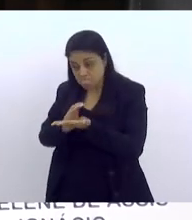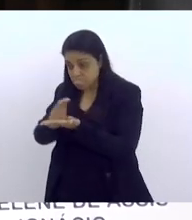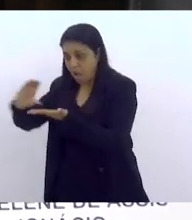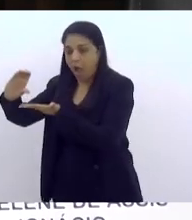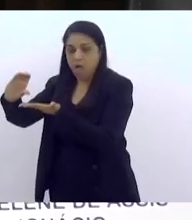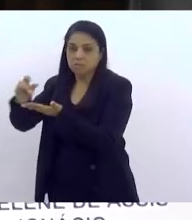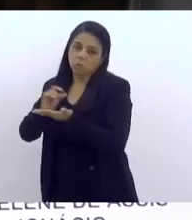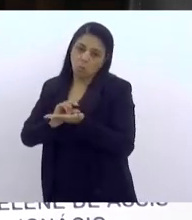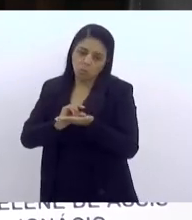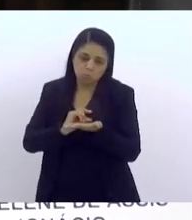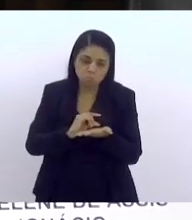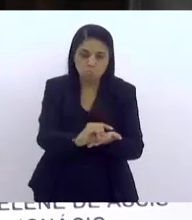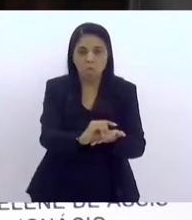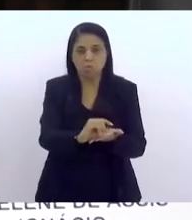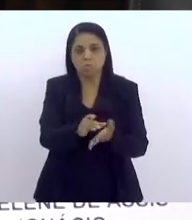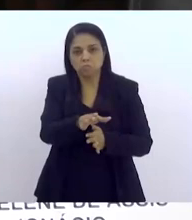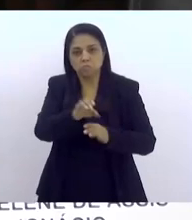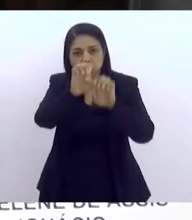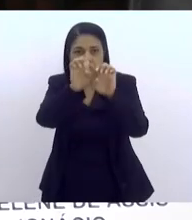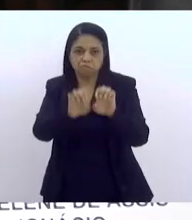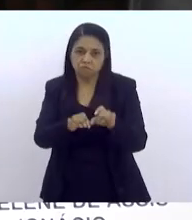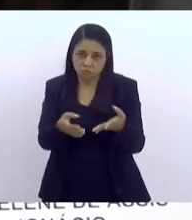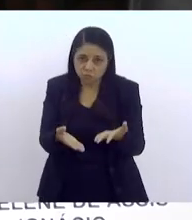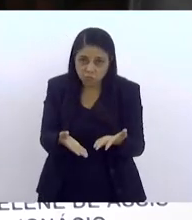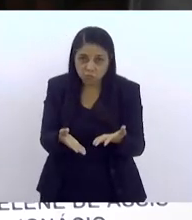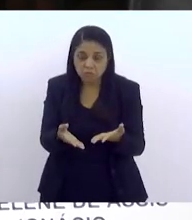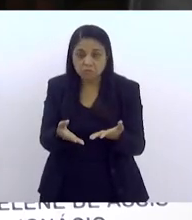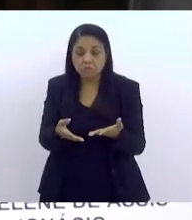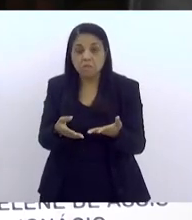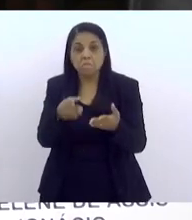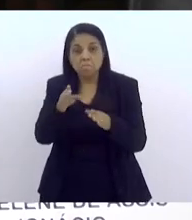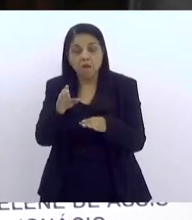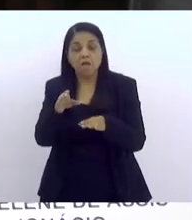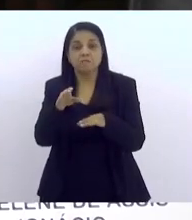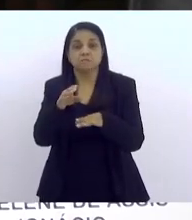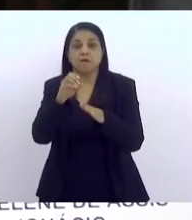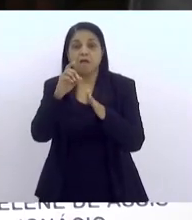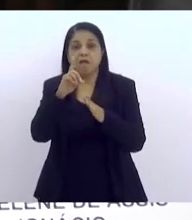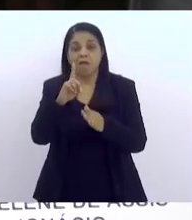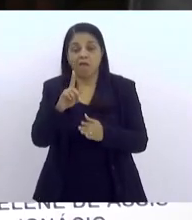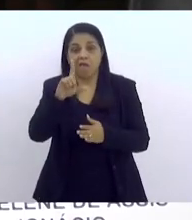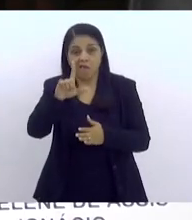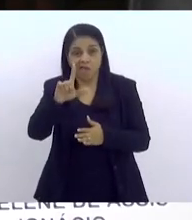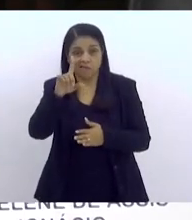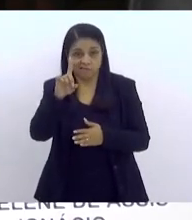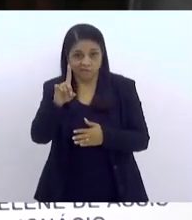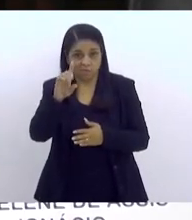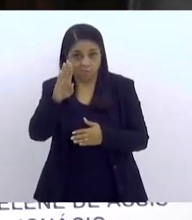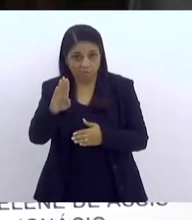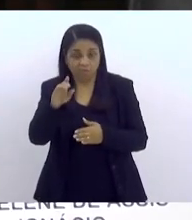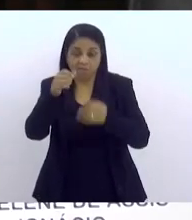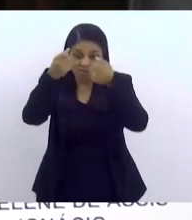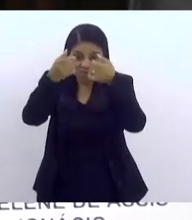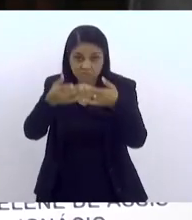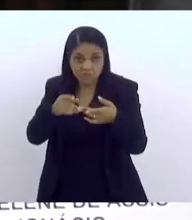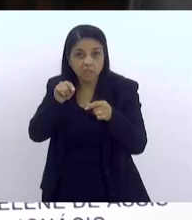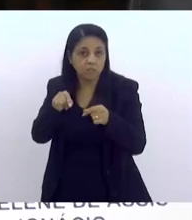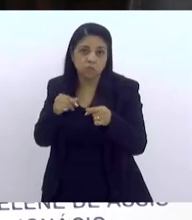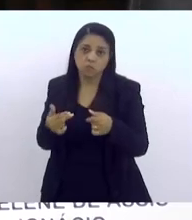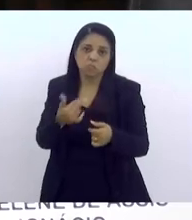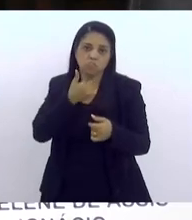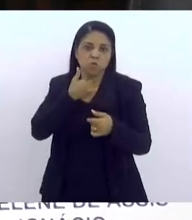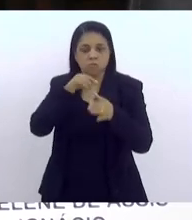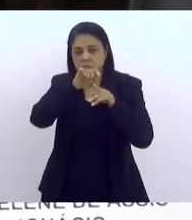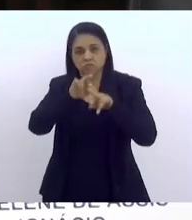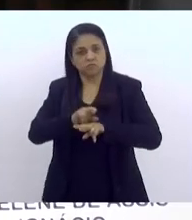a LDB, ela diz que a gente não tem que ter essa diferenciação. Então, o que está faltando aí? O que